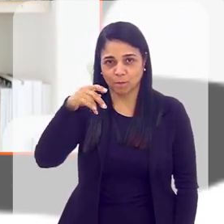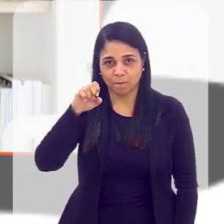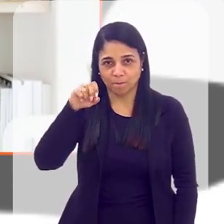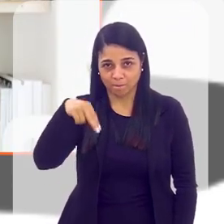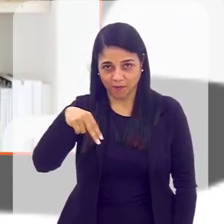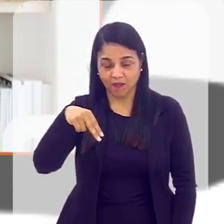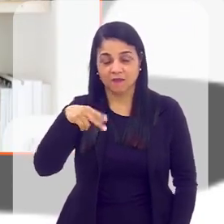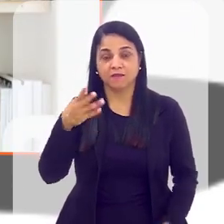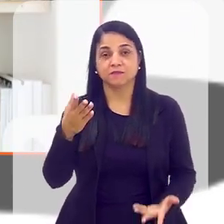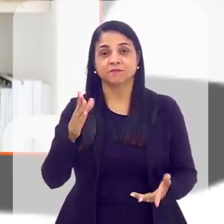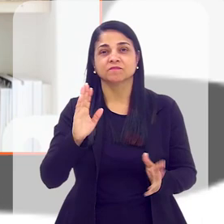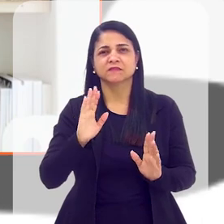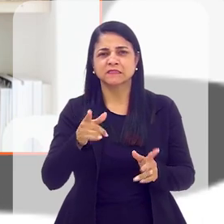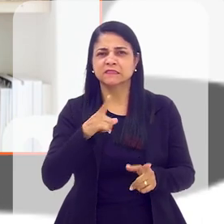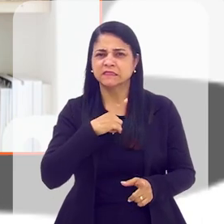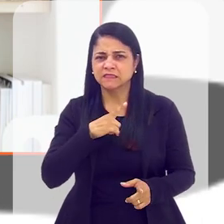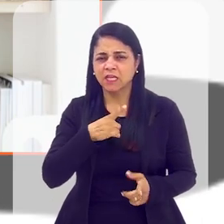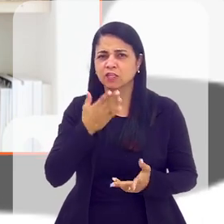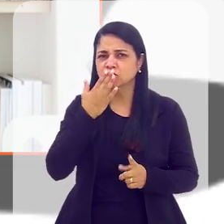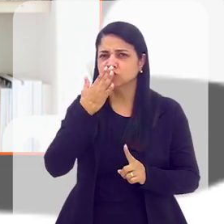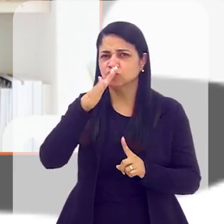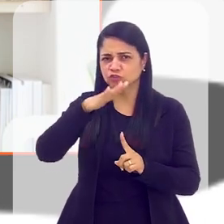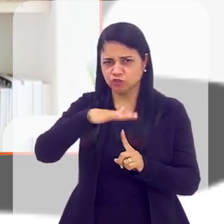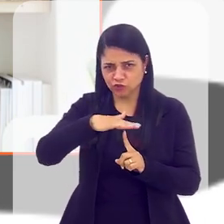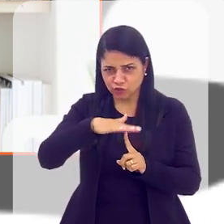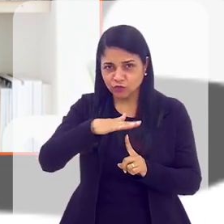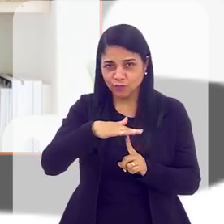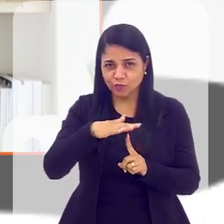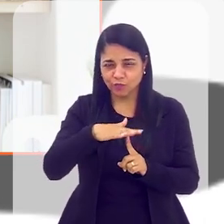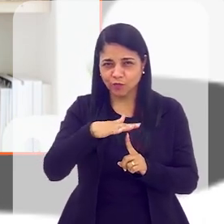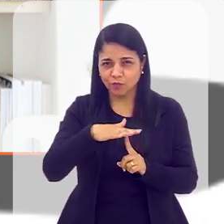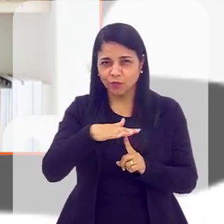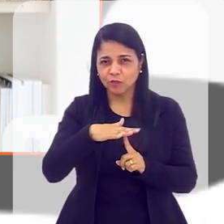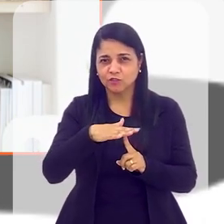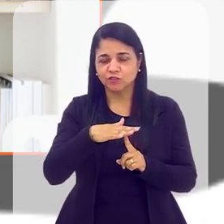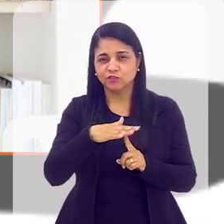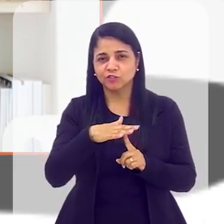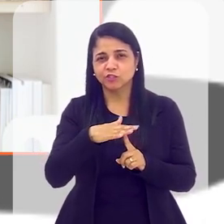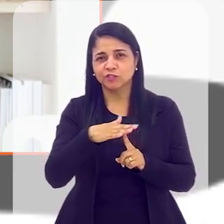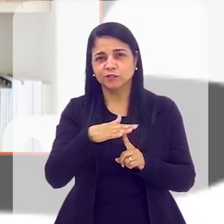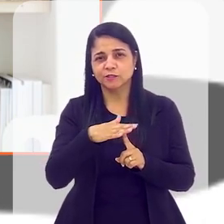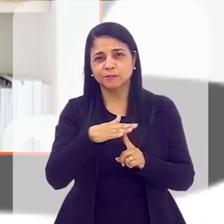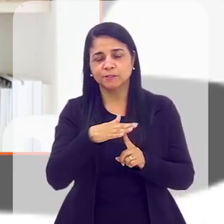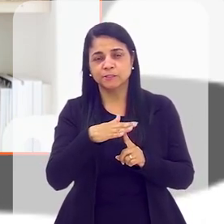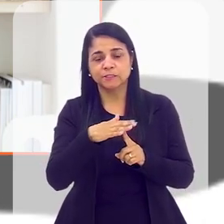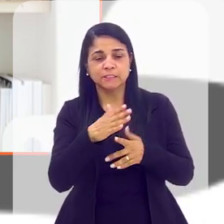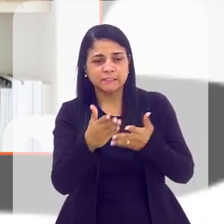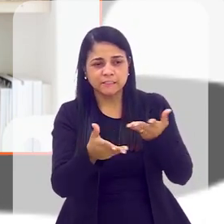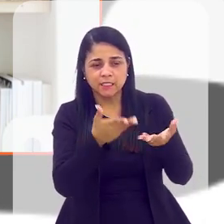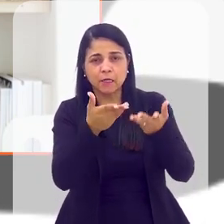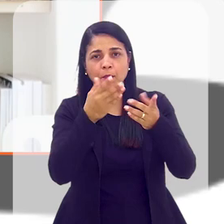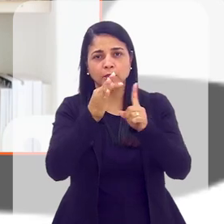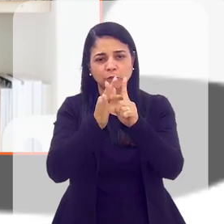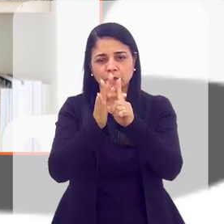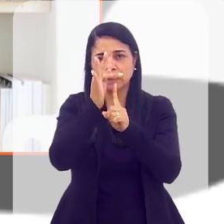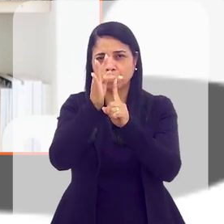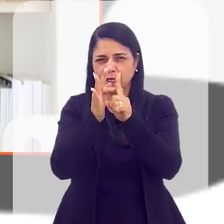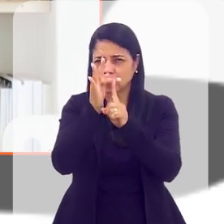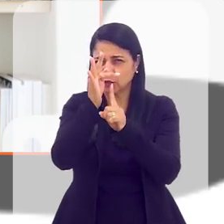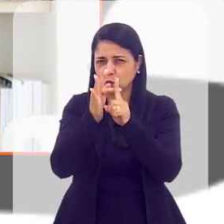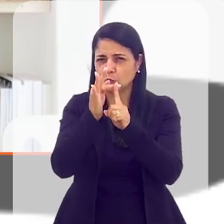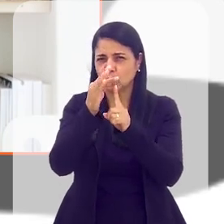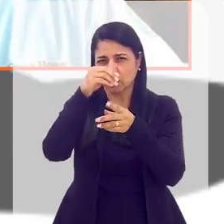Já está no nome Steel. Ele traz algum tipo de tratamento para ele ter uma temperatura